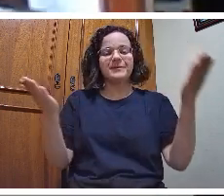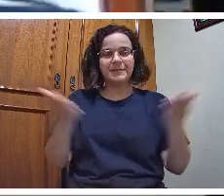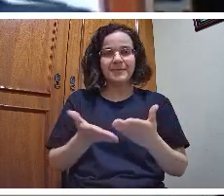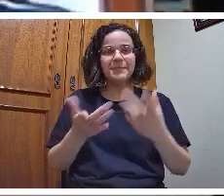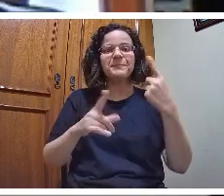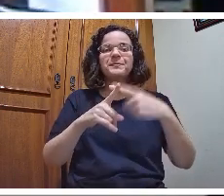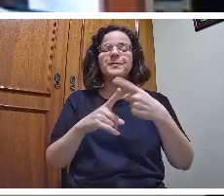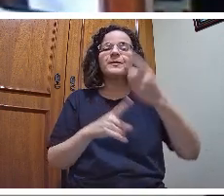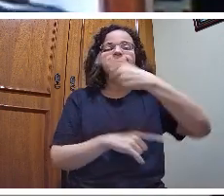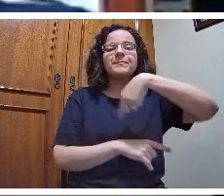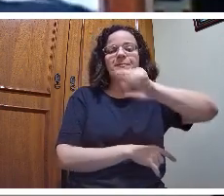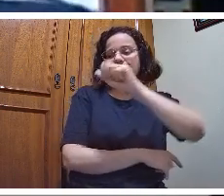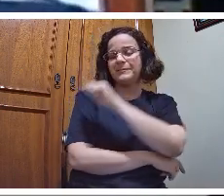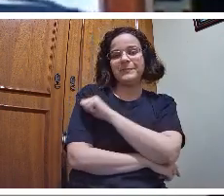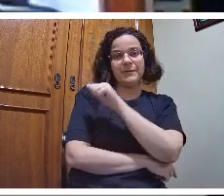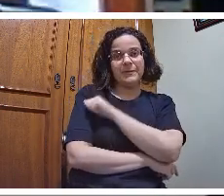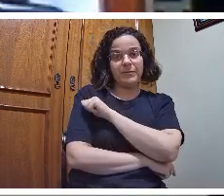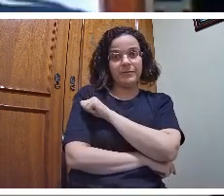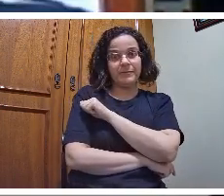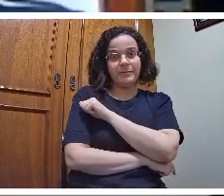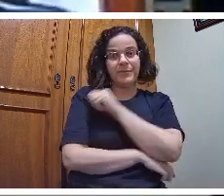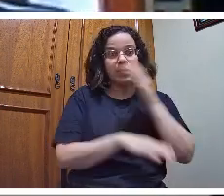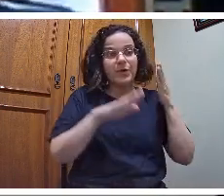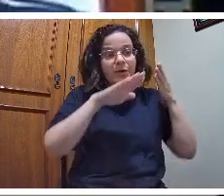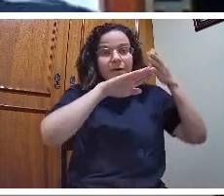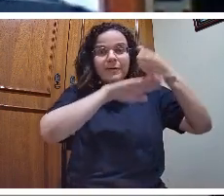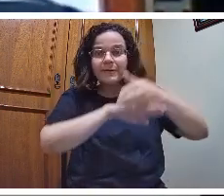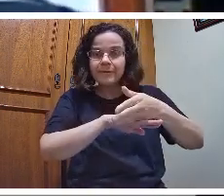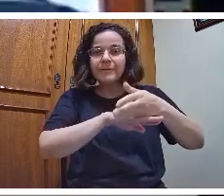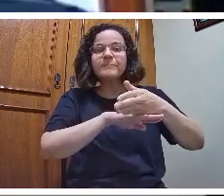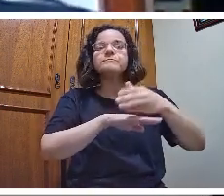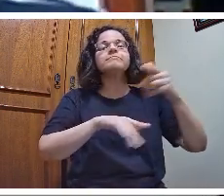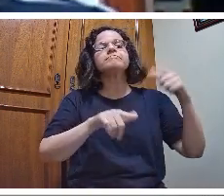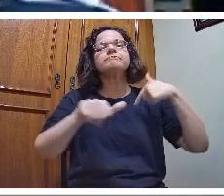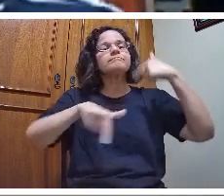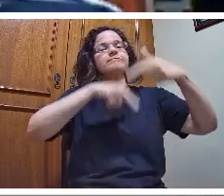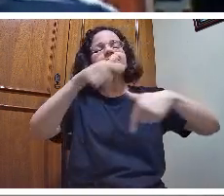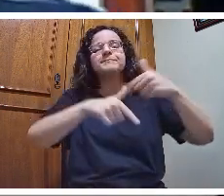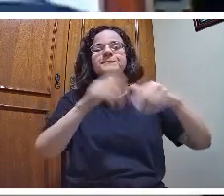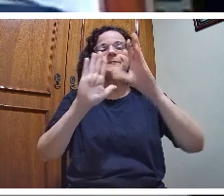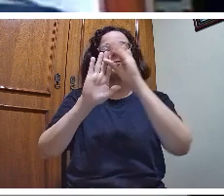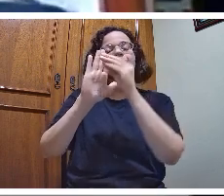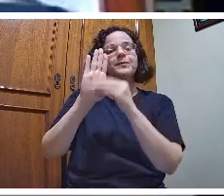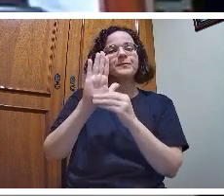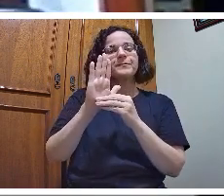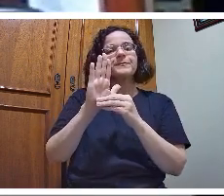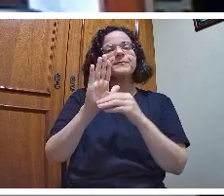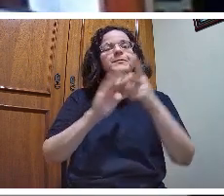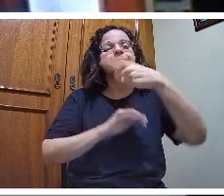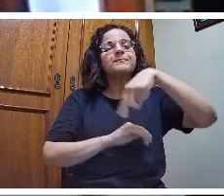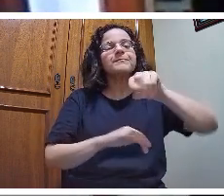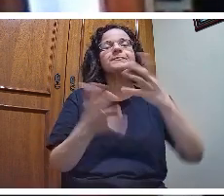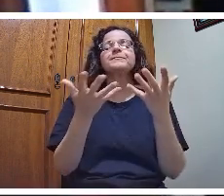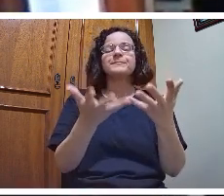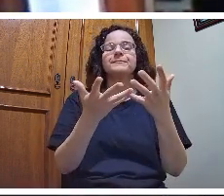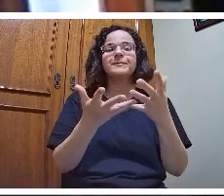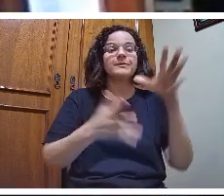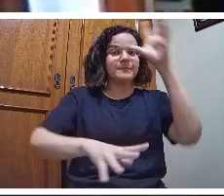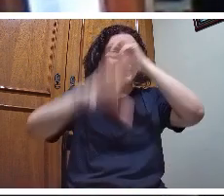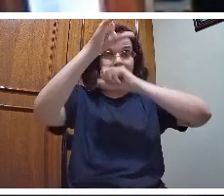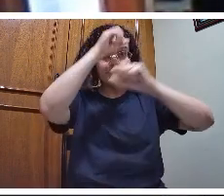chegue para poder trabalhar o conteúdo que nós queremos e ele aprenda com sentido e significado para as suas vidas.